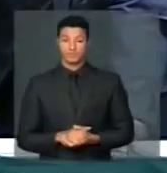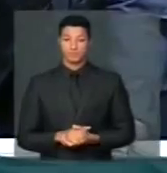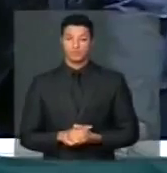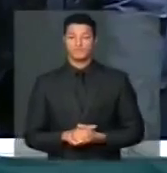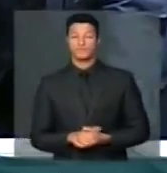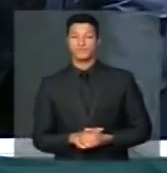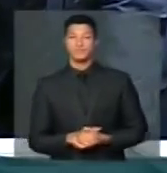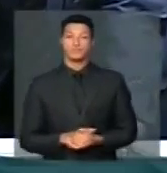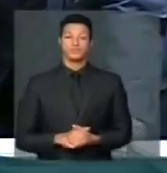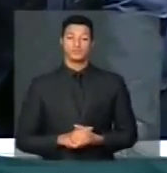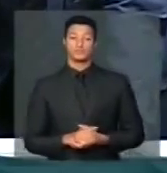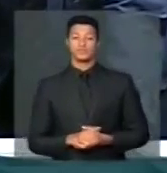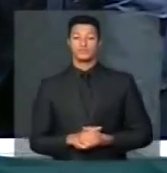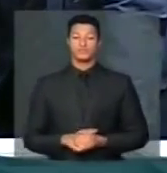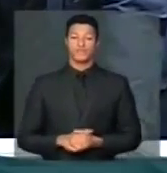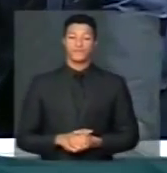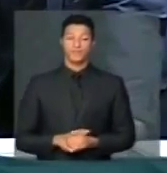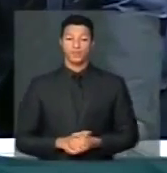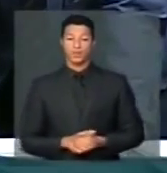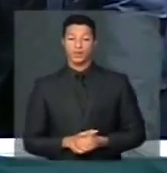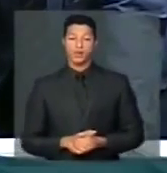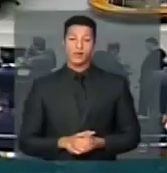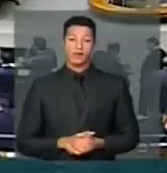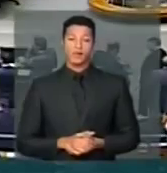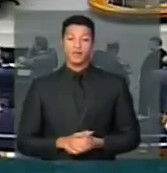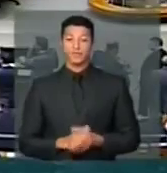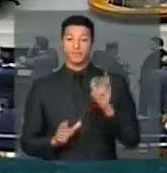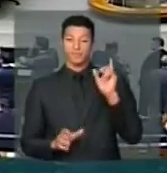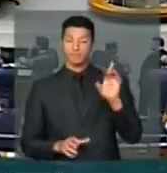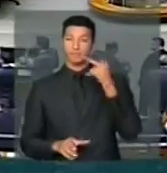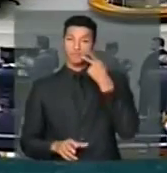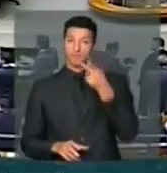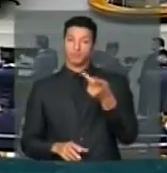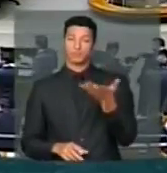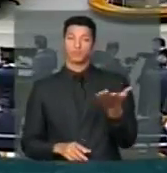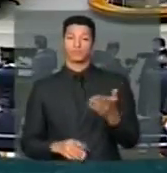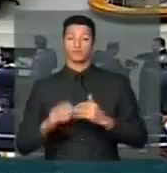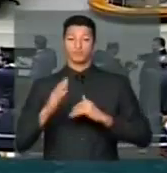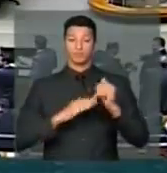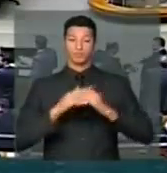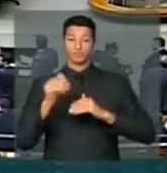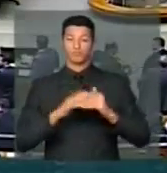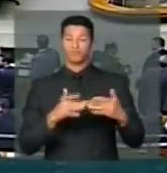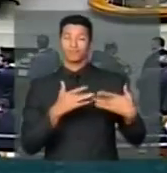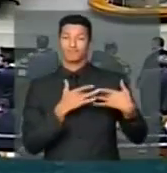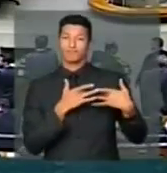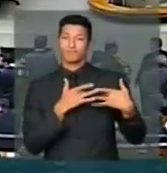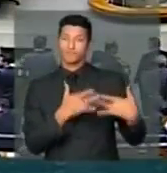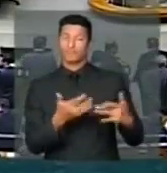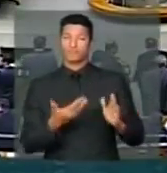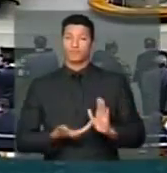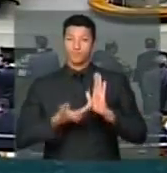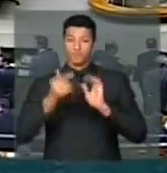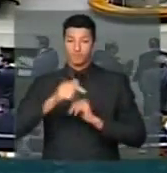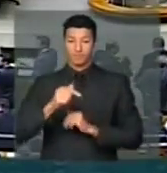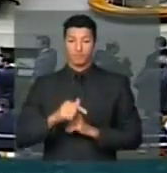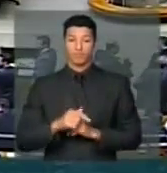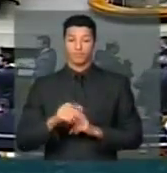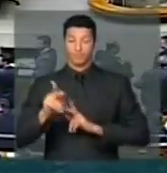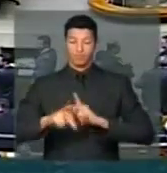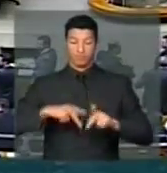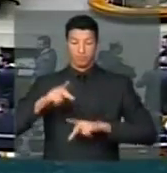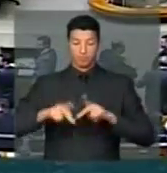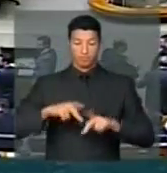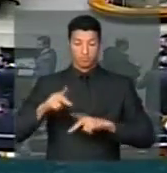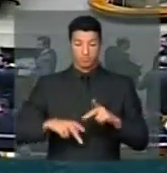Presidente, me permita, é apenas fazer um registro e uma questão de solidariedade desta casa ao